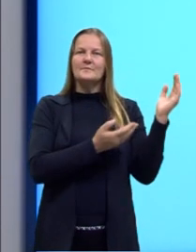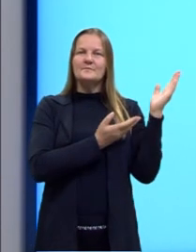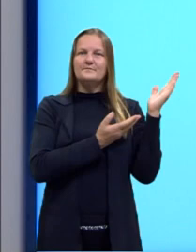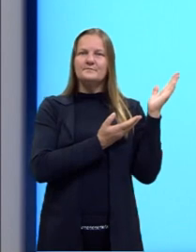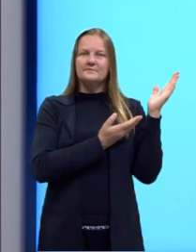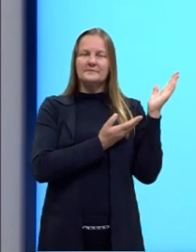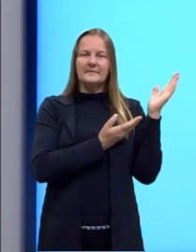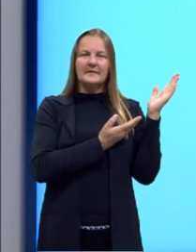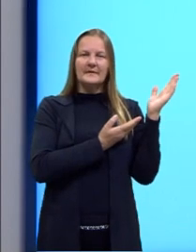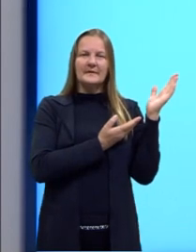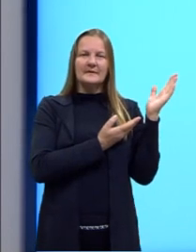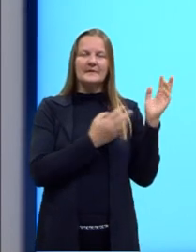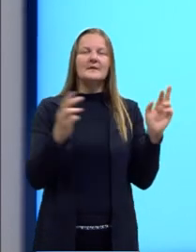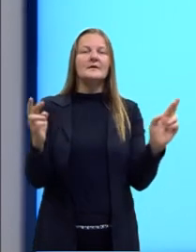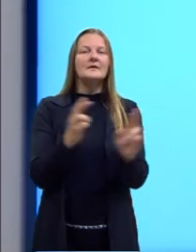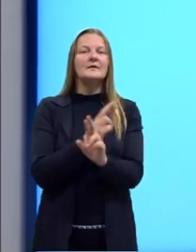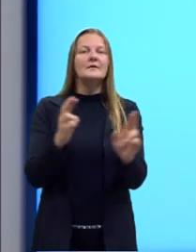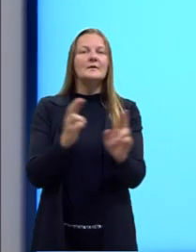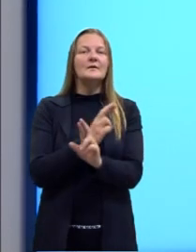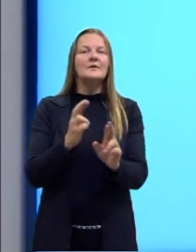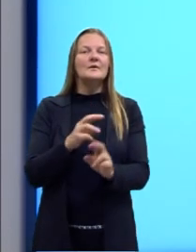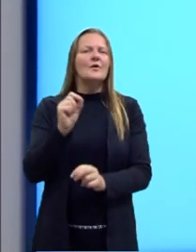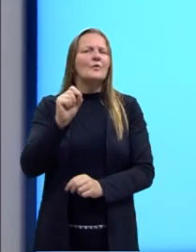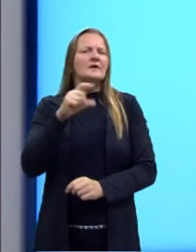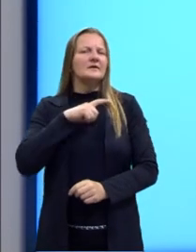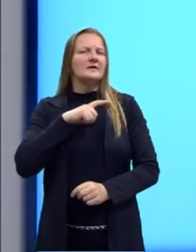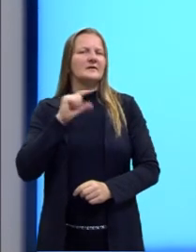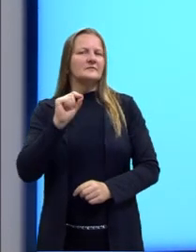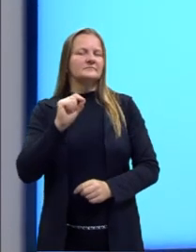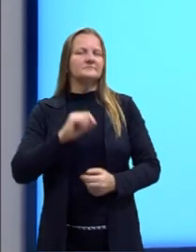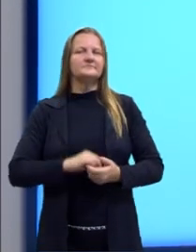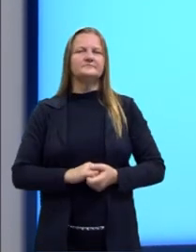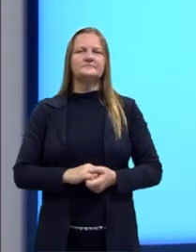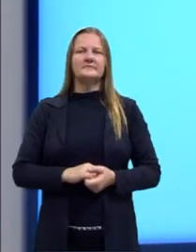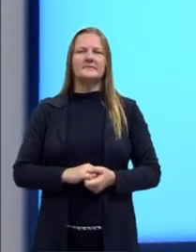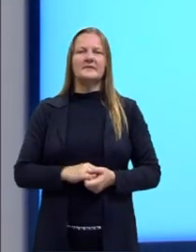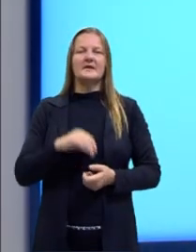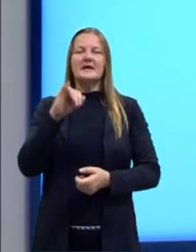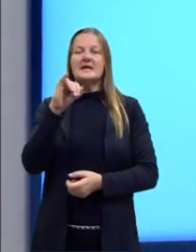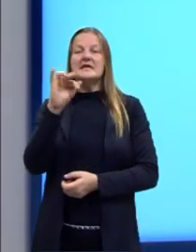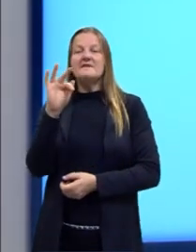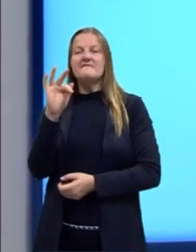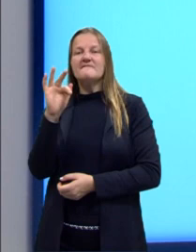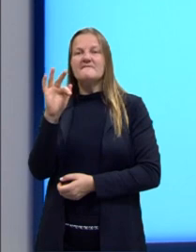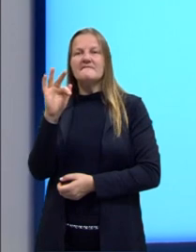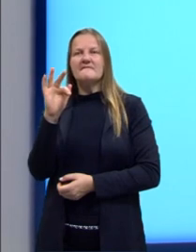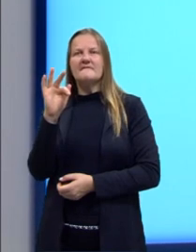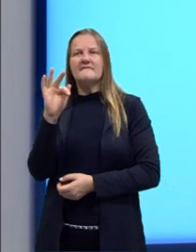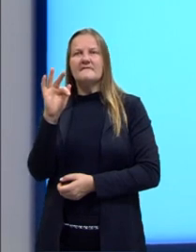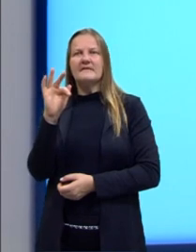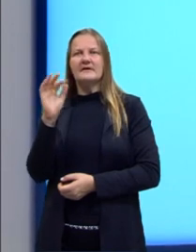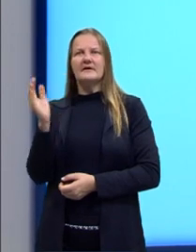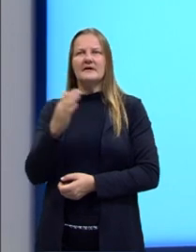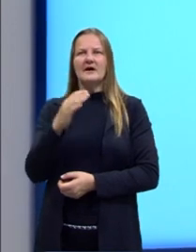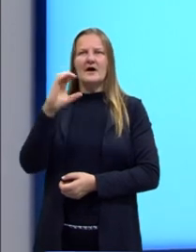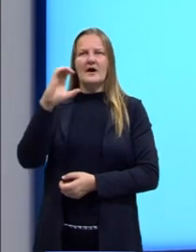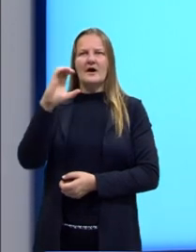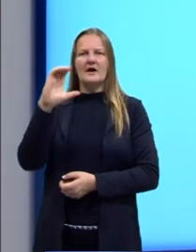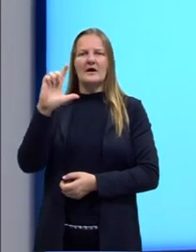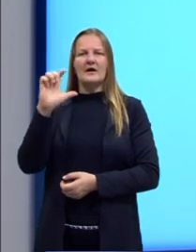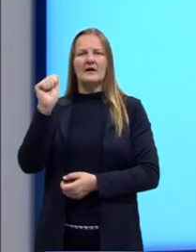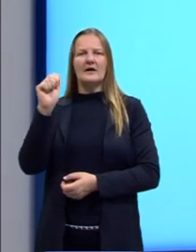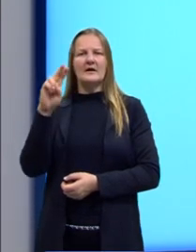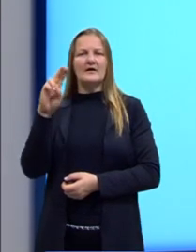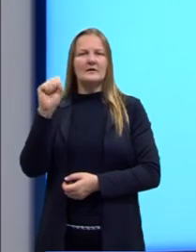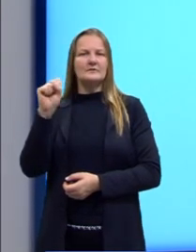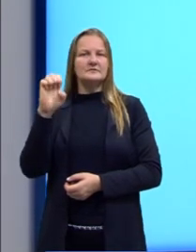Em relação às if clauses, o que é que nós temos aqui? As if clauses, elas são orações condicionais,